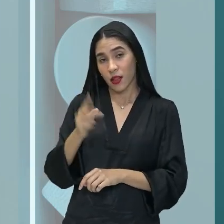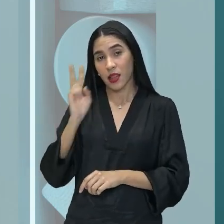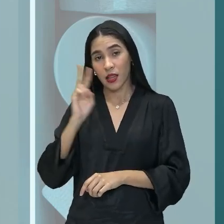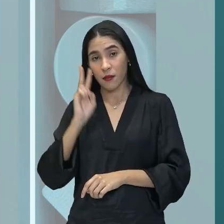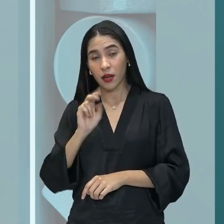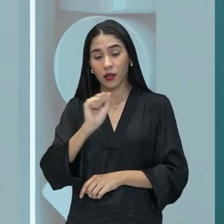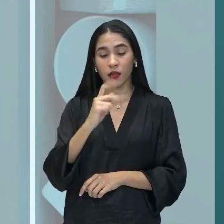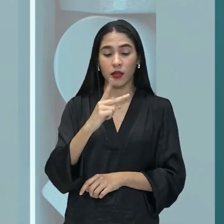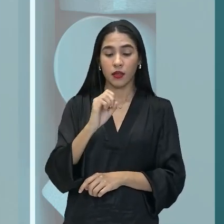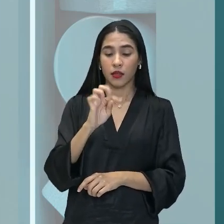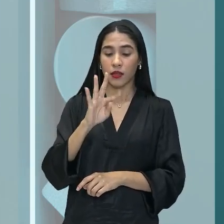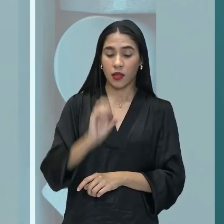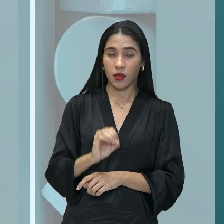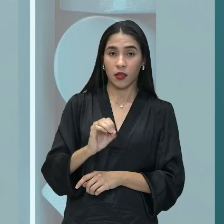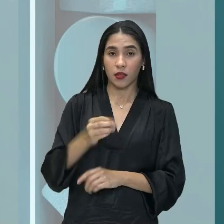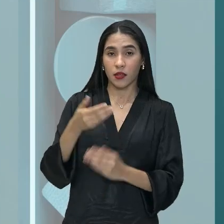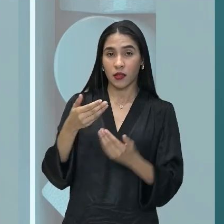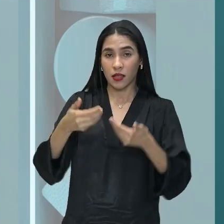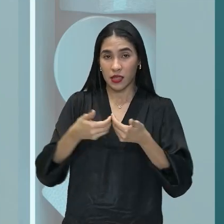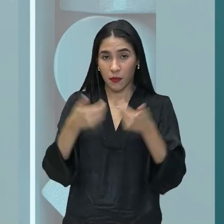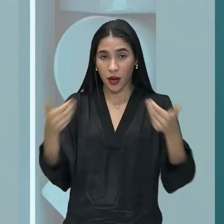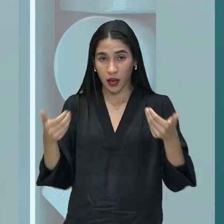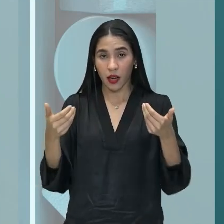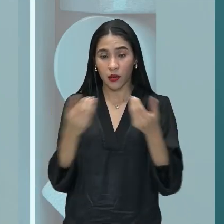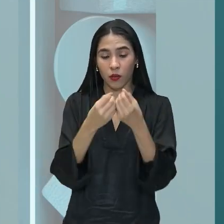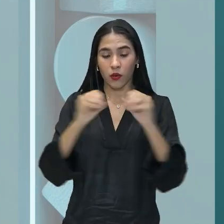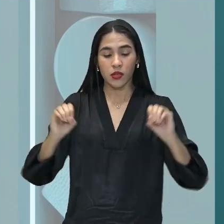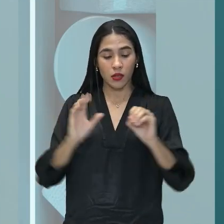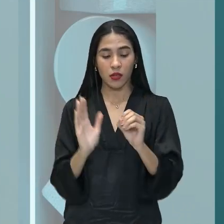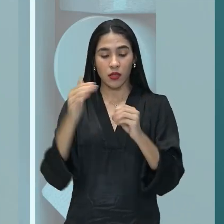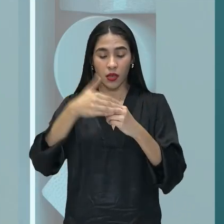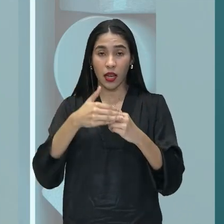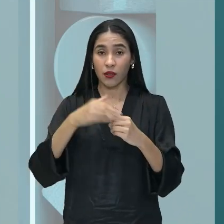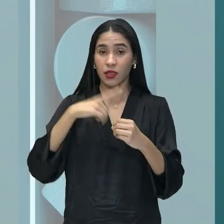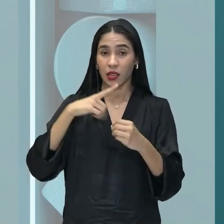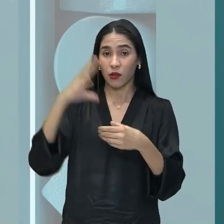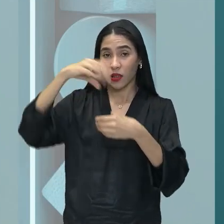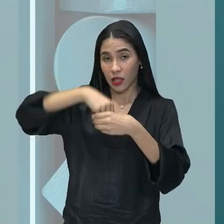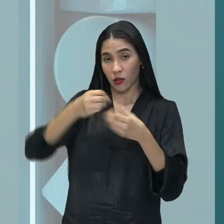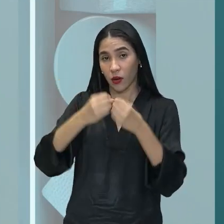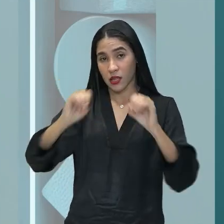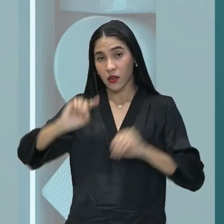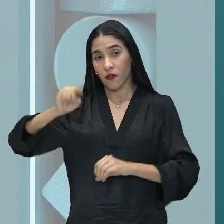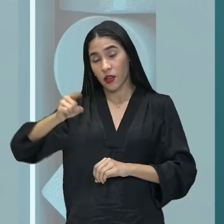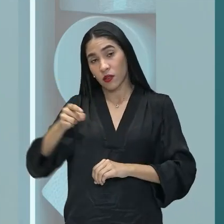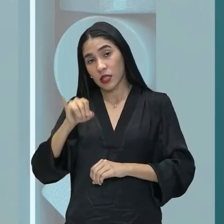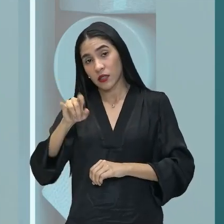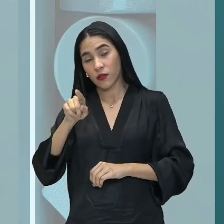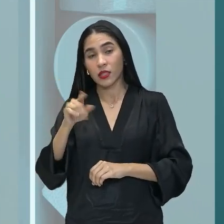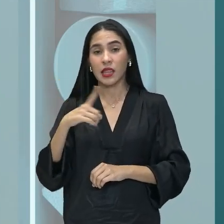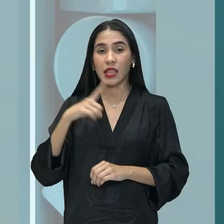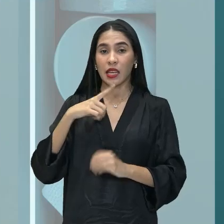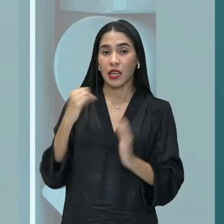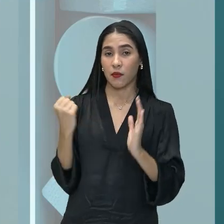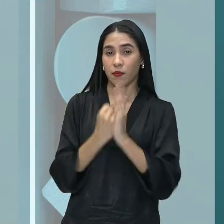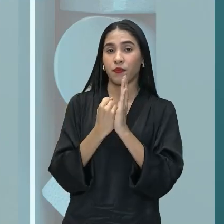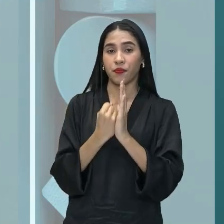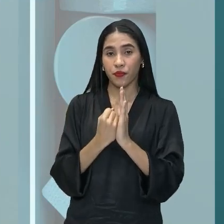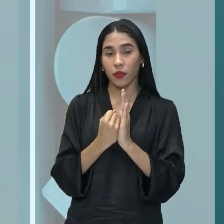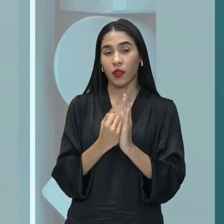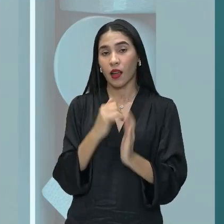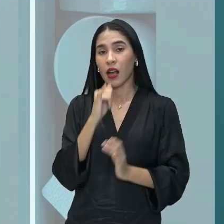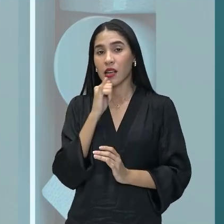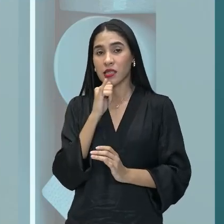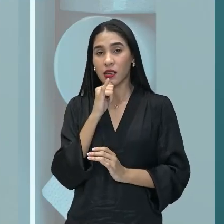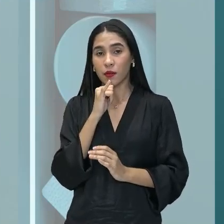ele vem separado do restante da oração, isolado por vírgulas. Então, se você tem ali uma marca, certo? Da